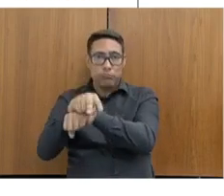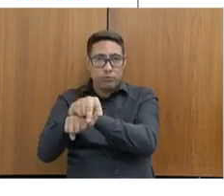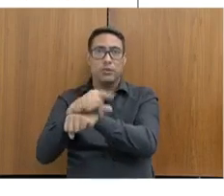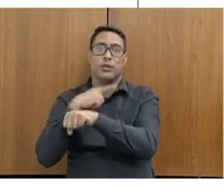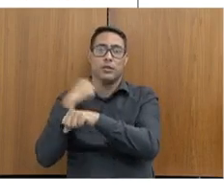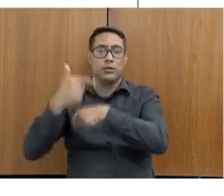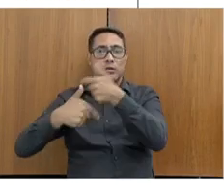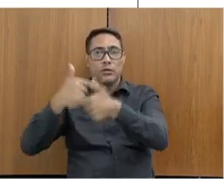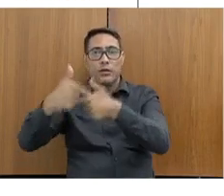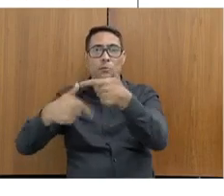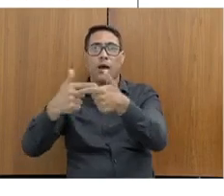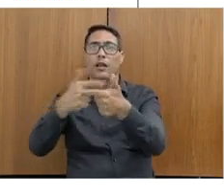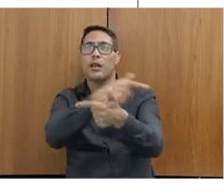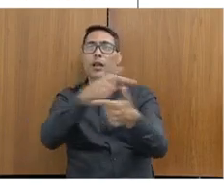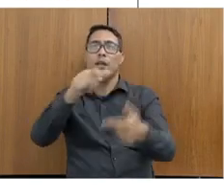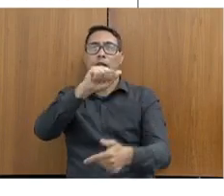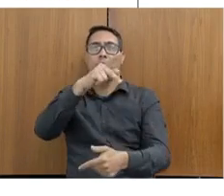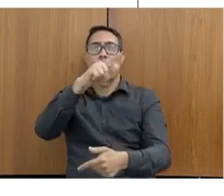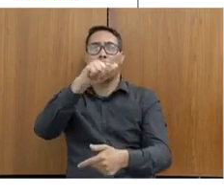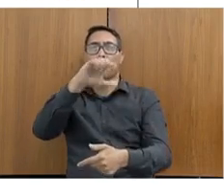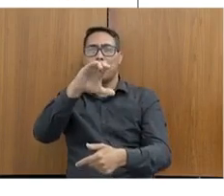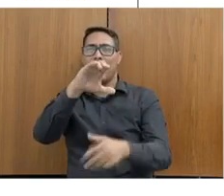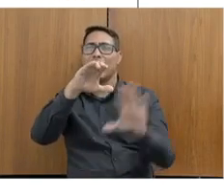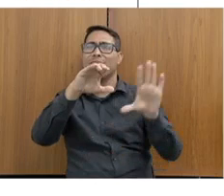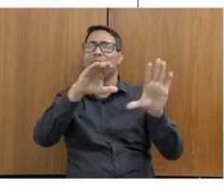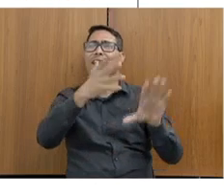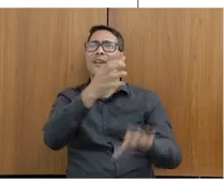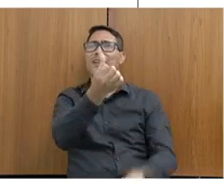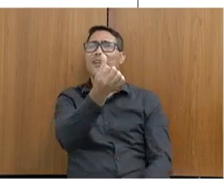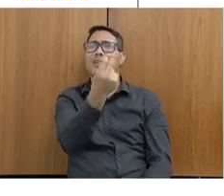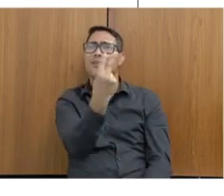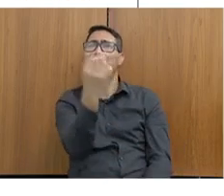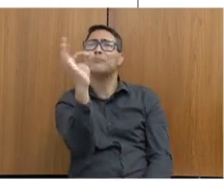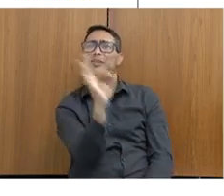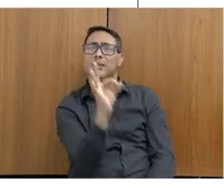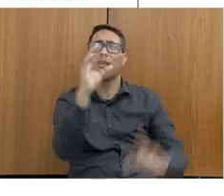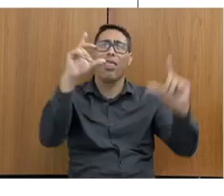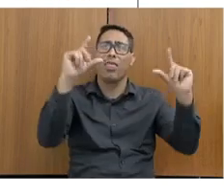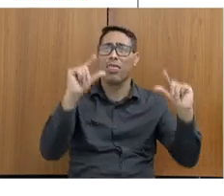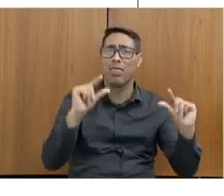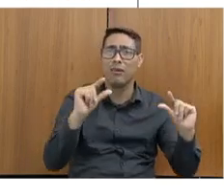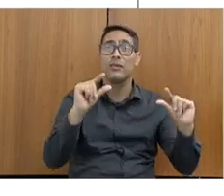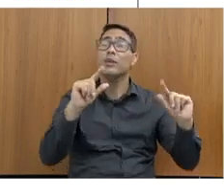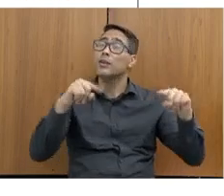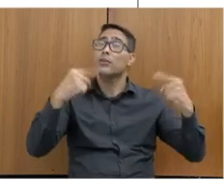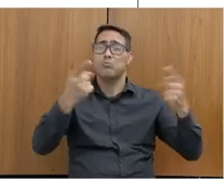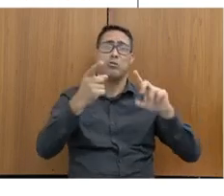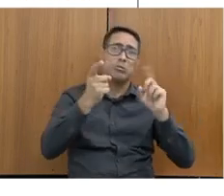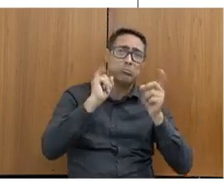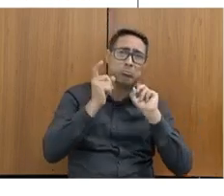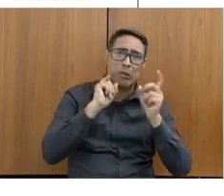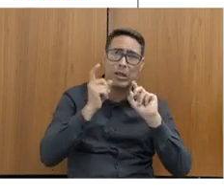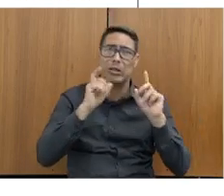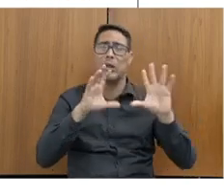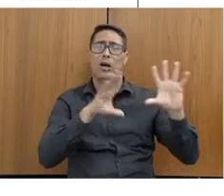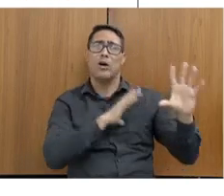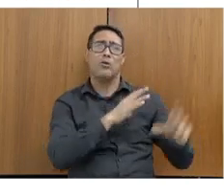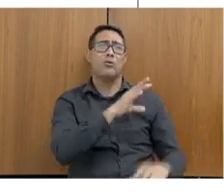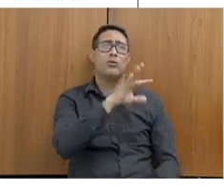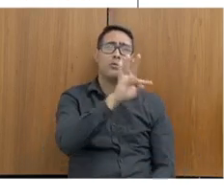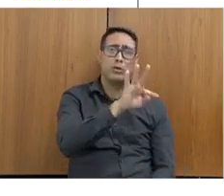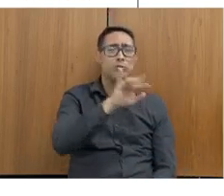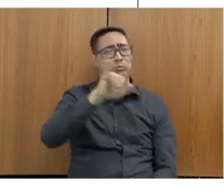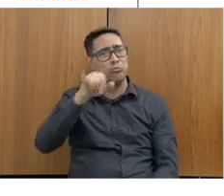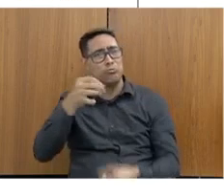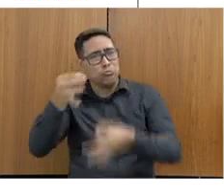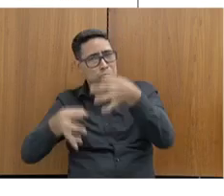ocupação das APACs muito baixo, um percentual de 62%. Então, de inúmeras reuniões com o Tribunal de Justiça, nós conseguimos